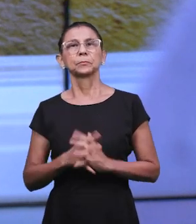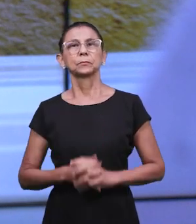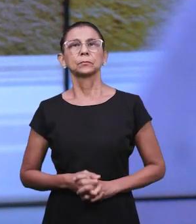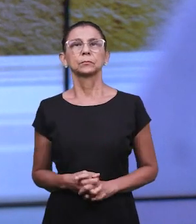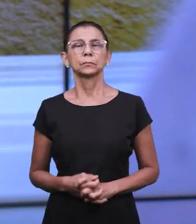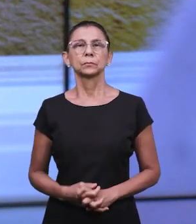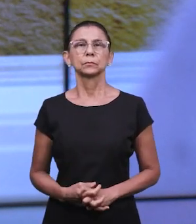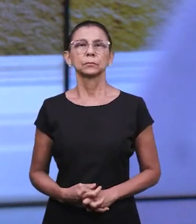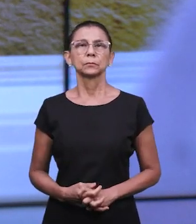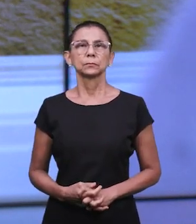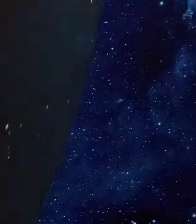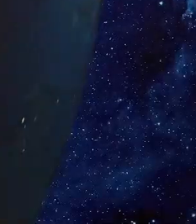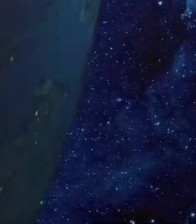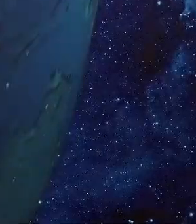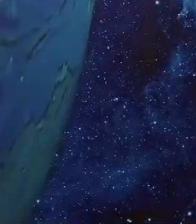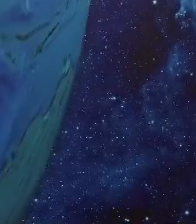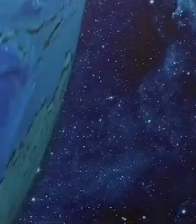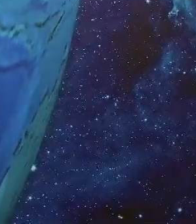paz do Senhor Jesus.